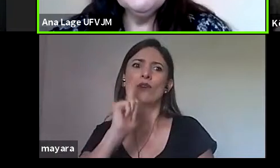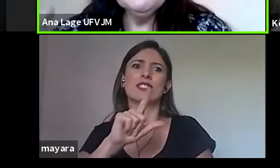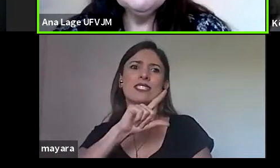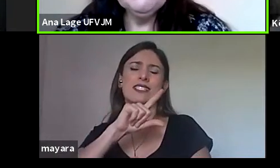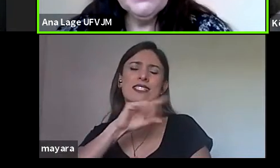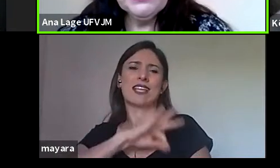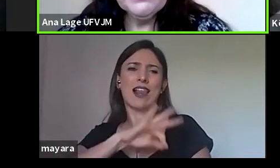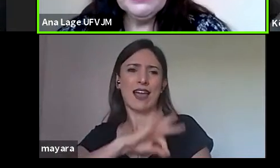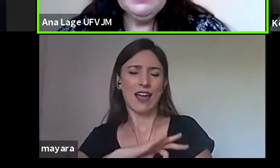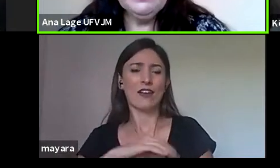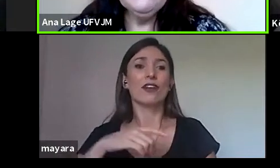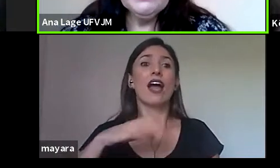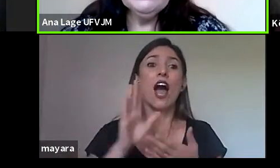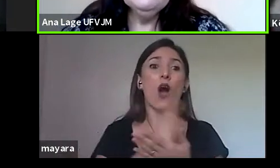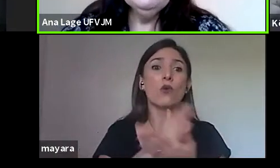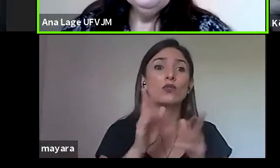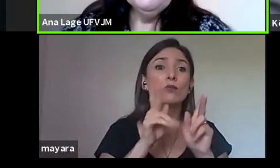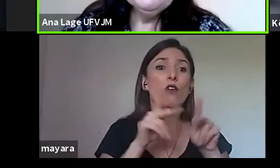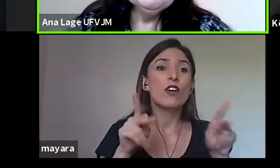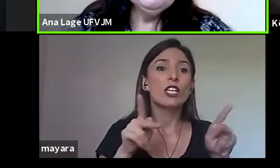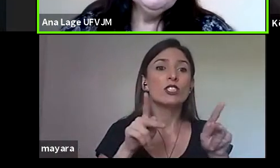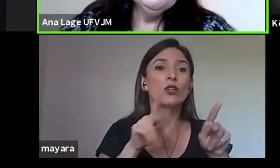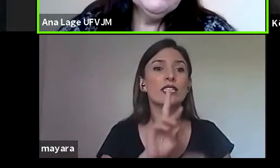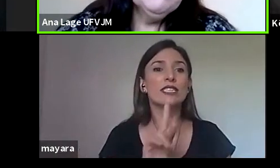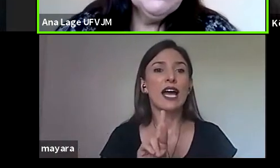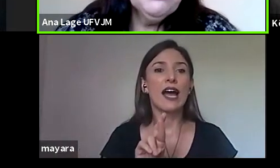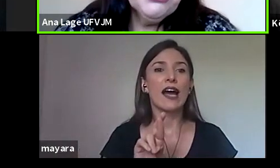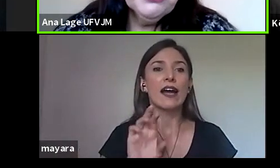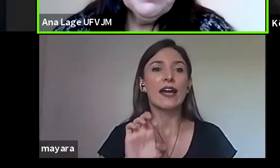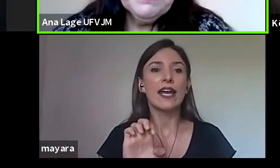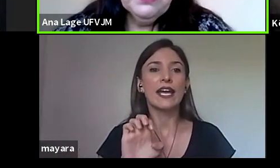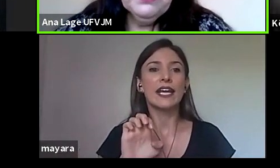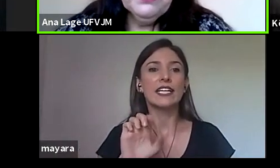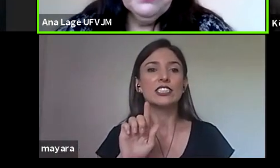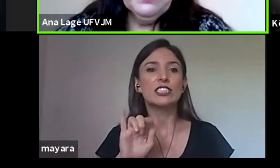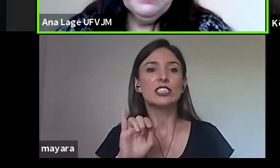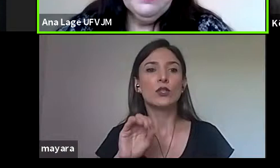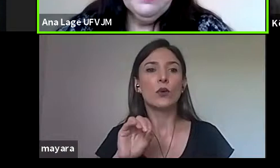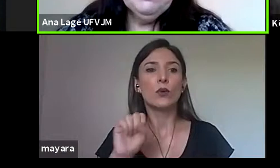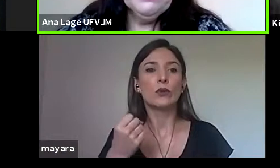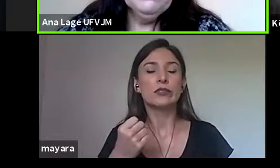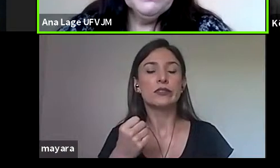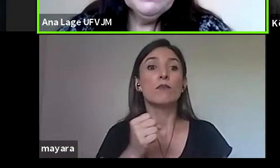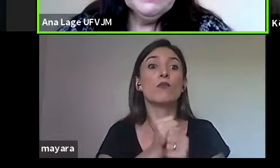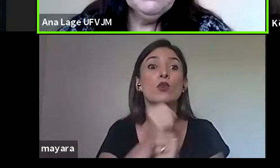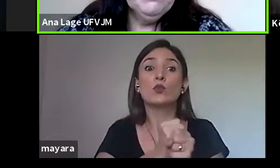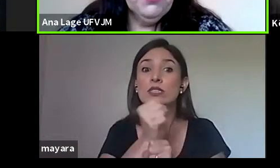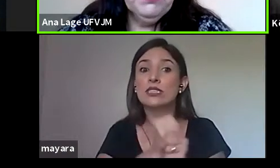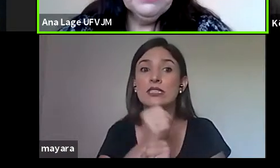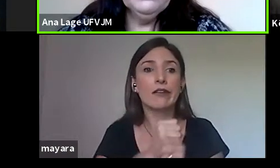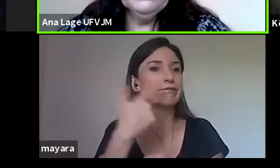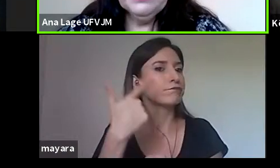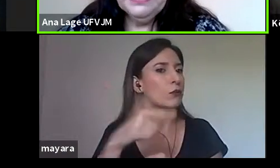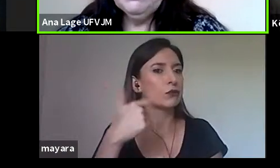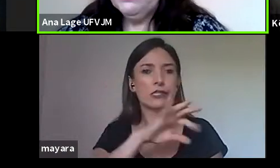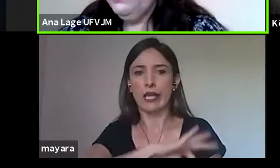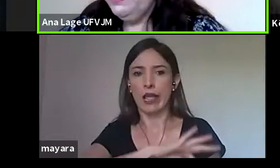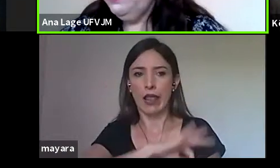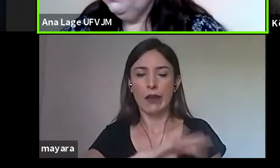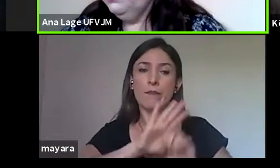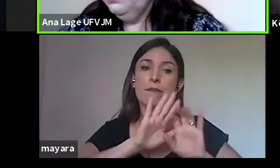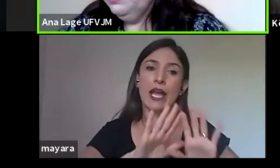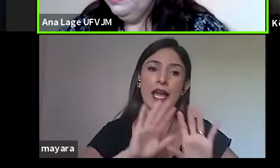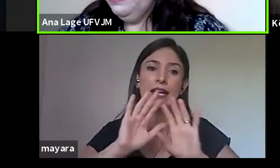estão anos sem receber os seus salários, né? Mas que eles vão ser mantidos pelo poder público, né?